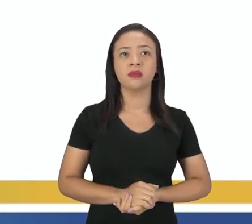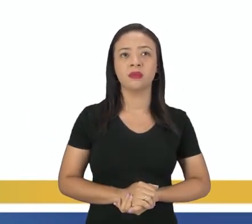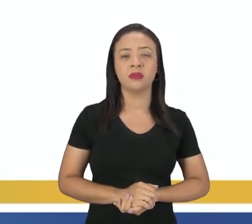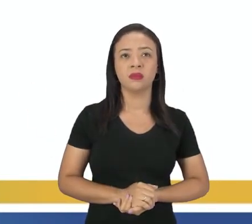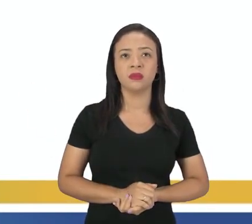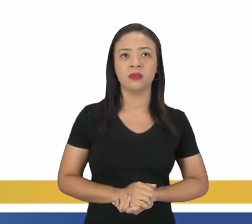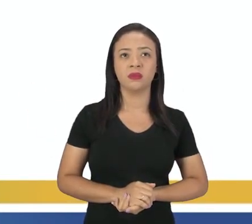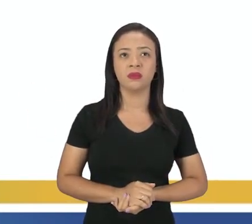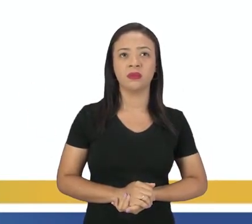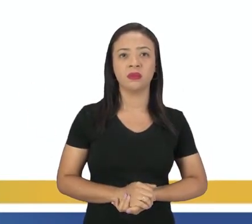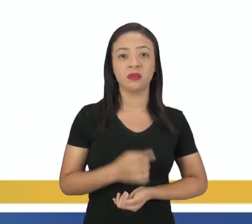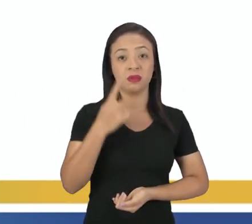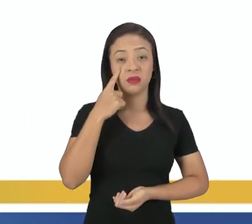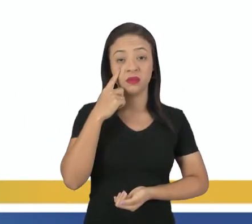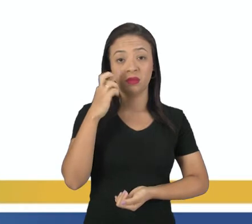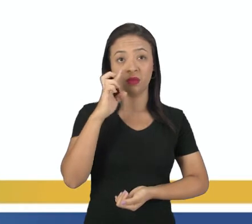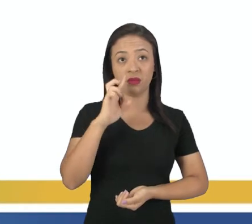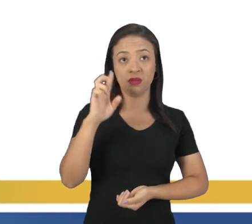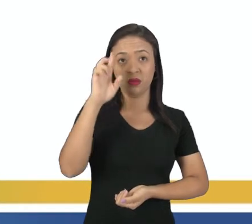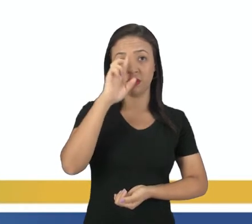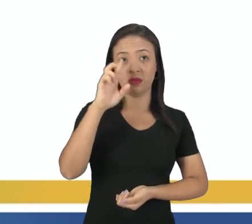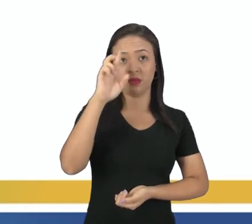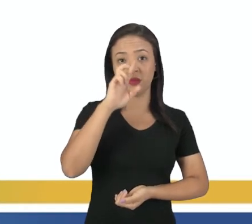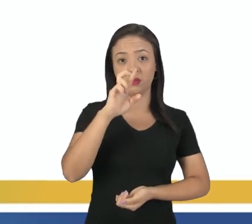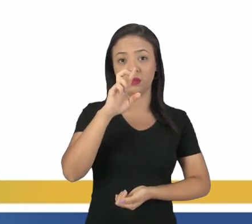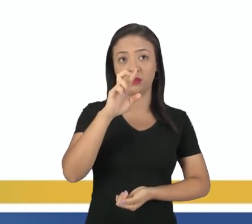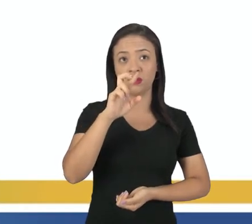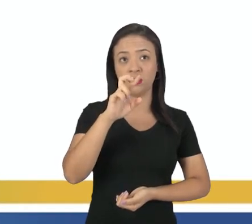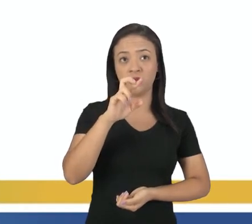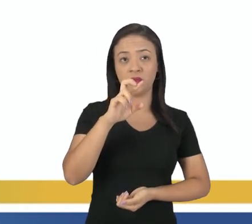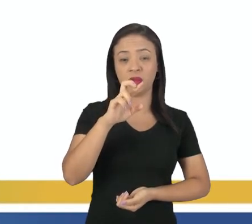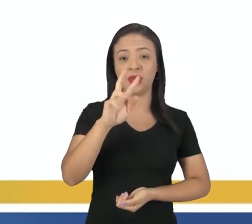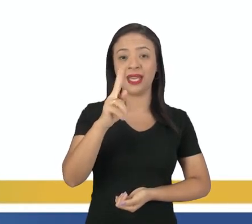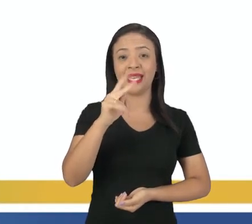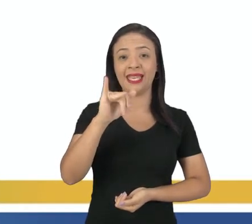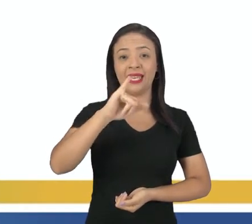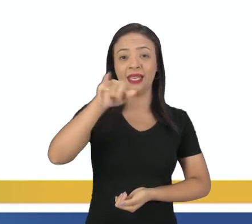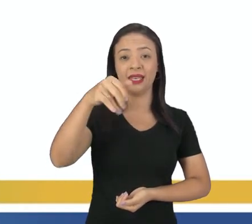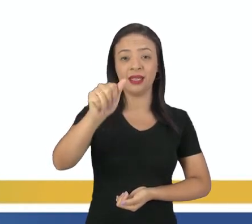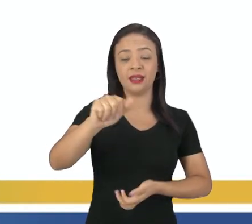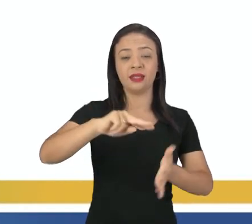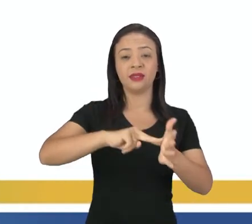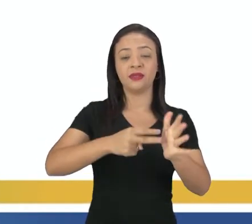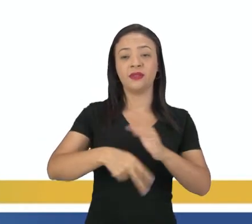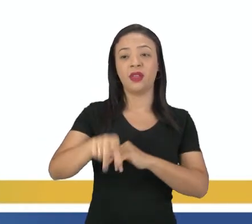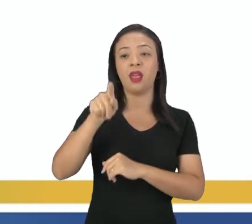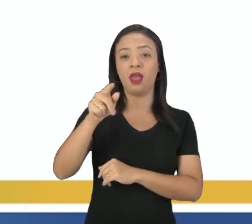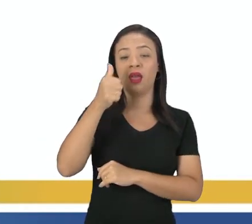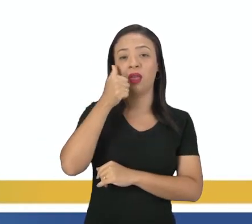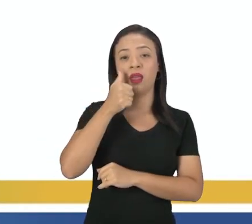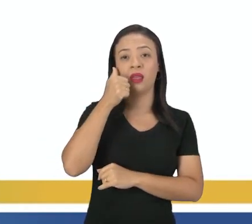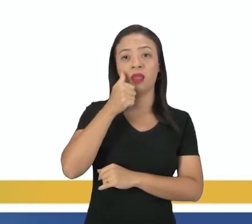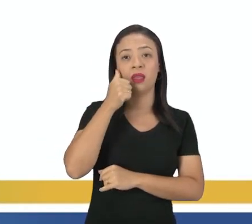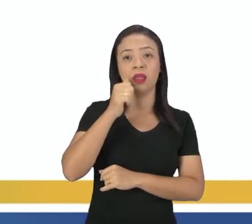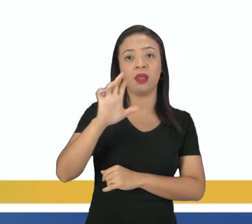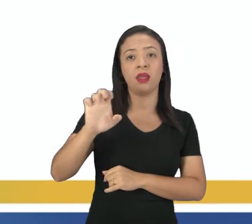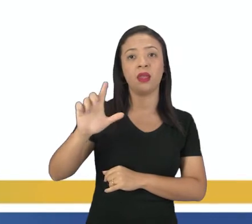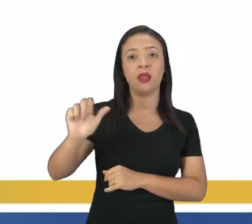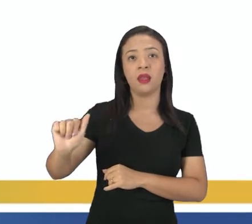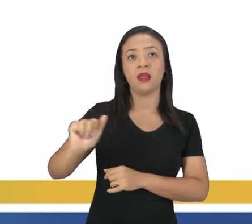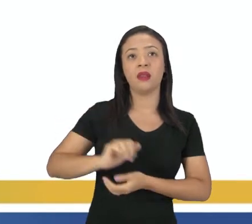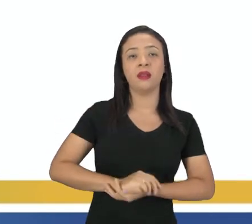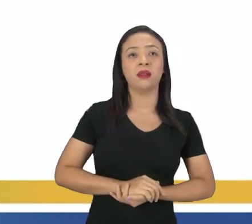A miirra, olha lá. Observe que a miirra é quem? É ela, né? Então, a pessoa que se refere a ela, pra colocar no gusto, é o ler.